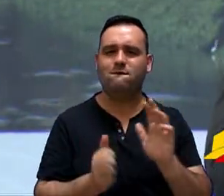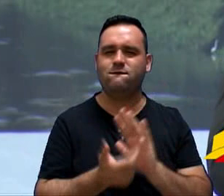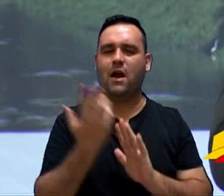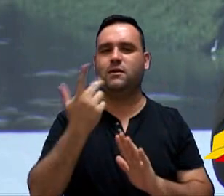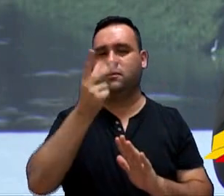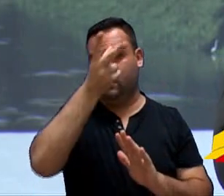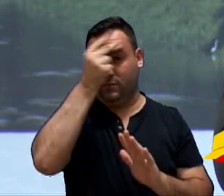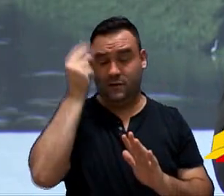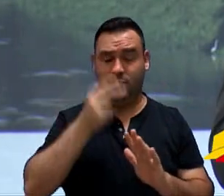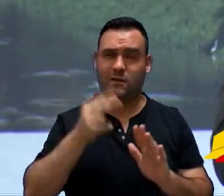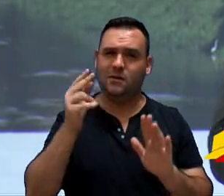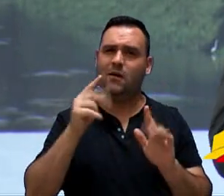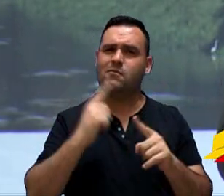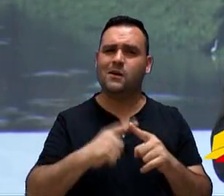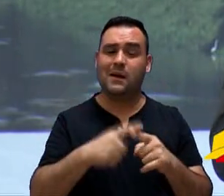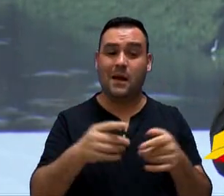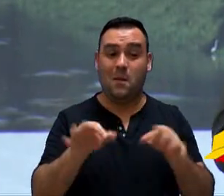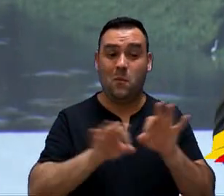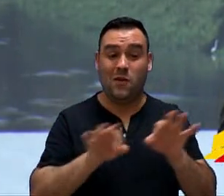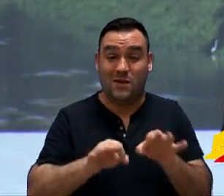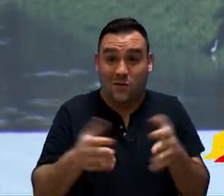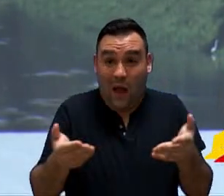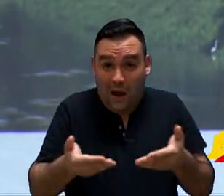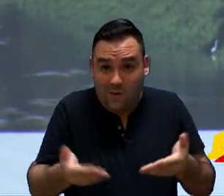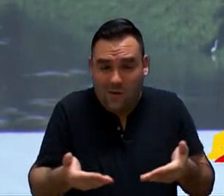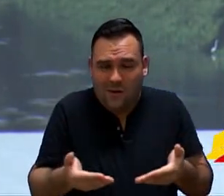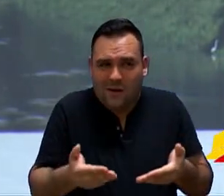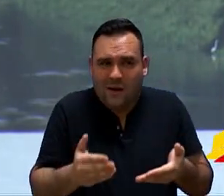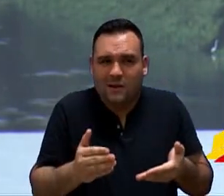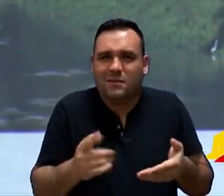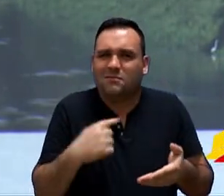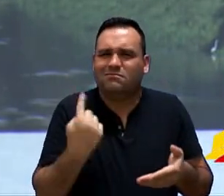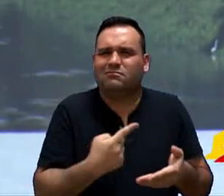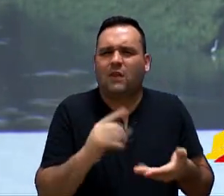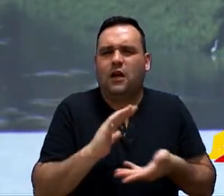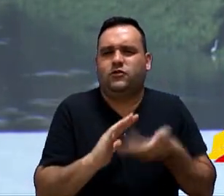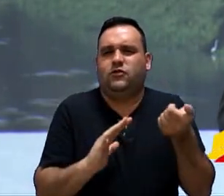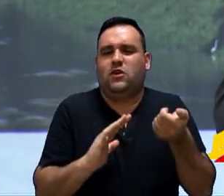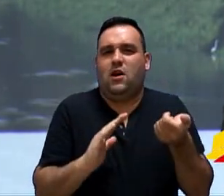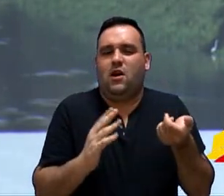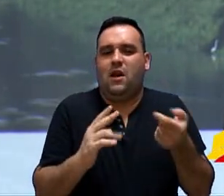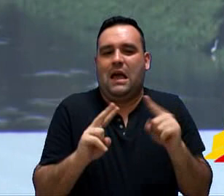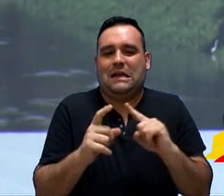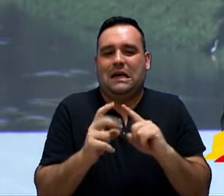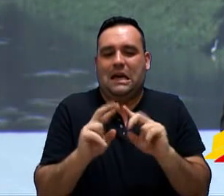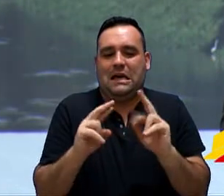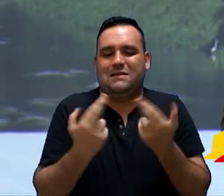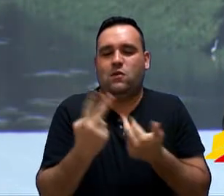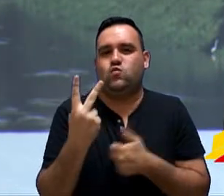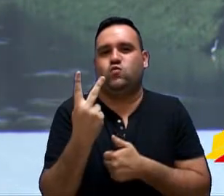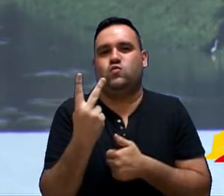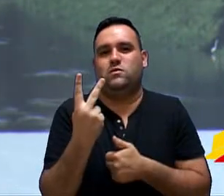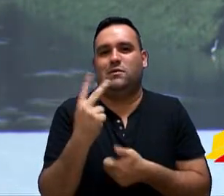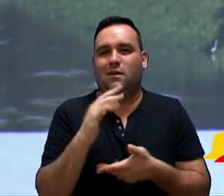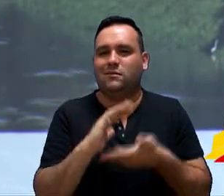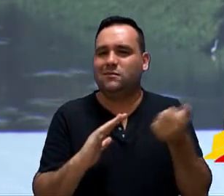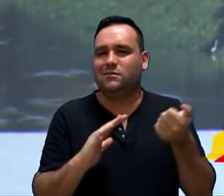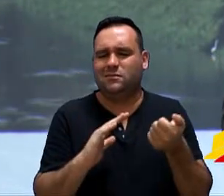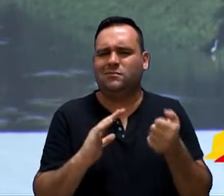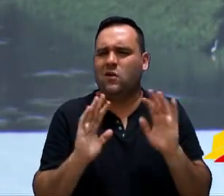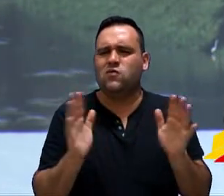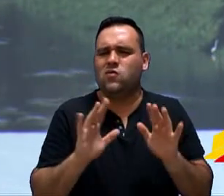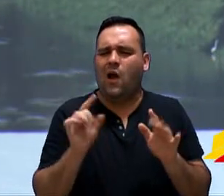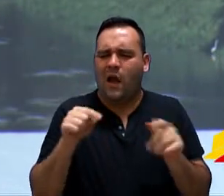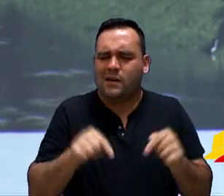Executivo, que esse projeto em específico, presidente, nós pudéssemos retirar pelo menos duas sessões. Esse projeto